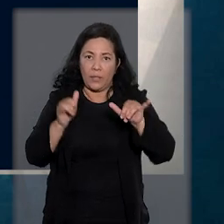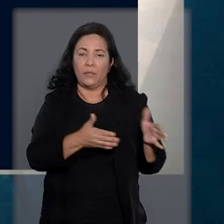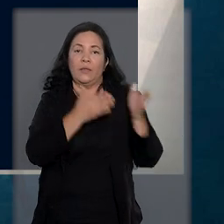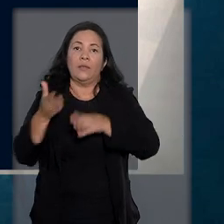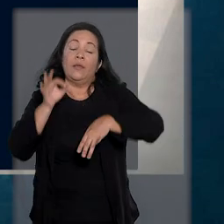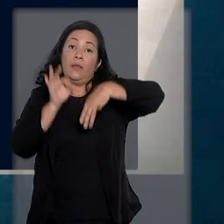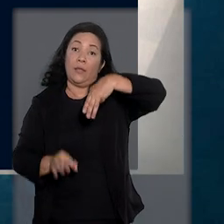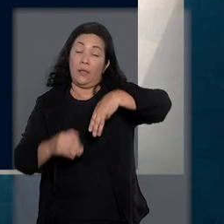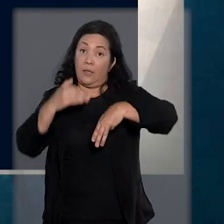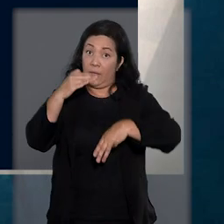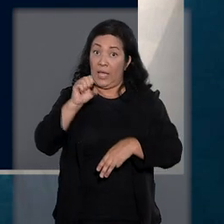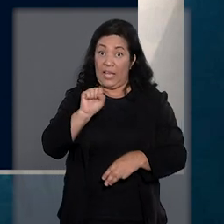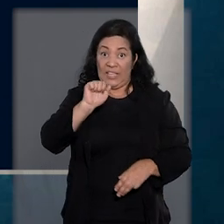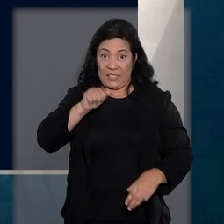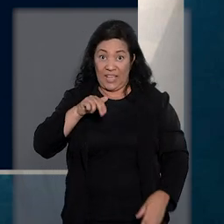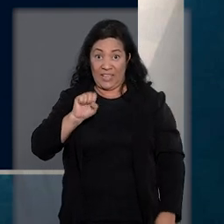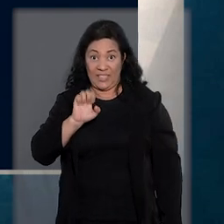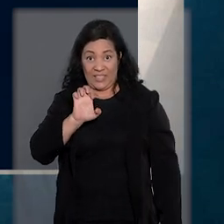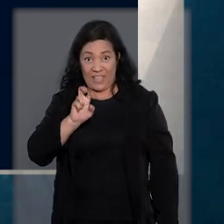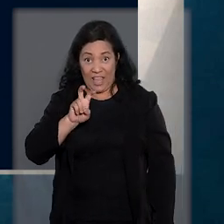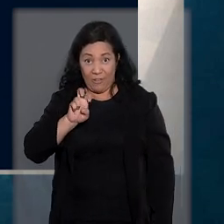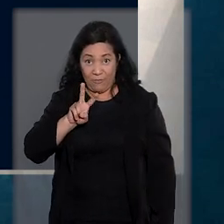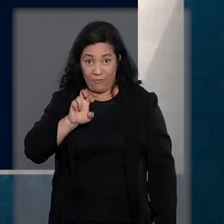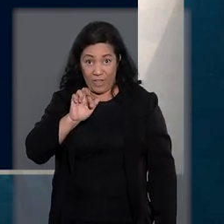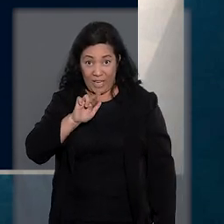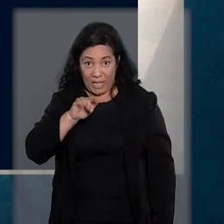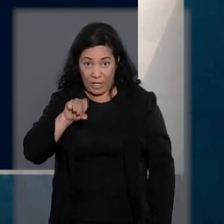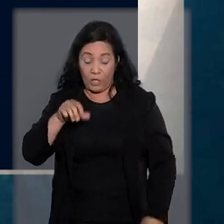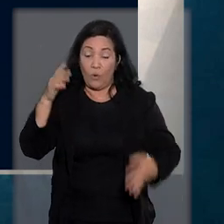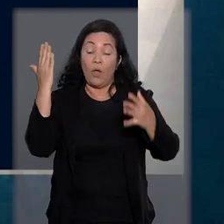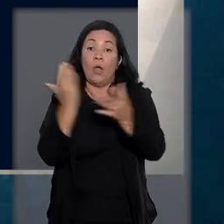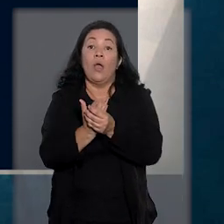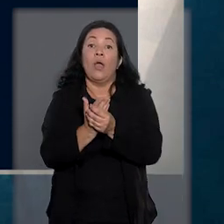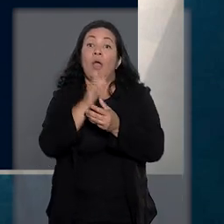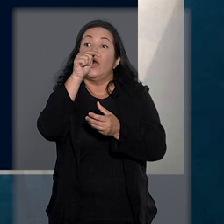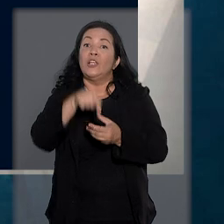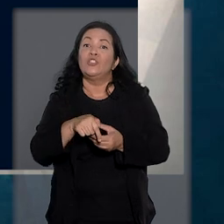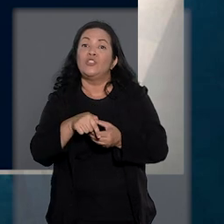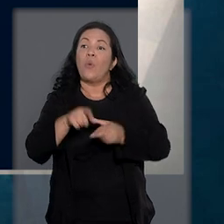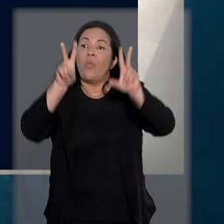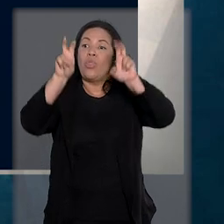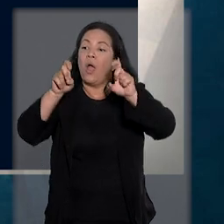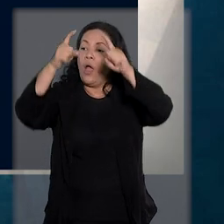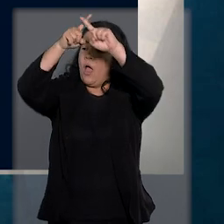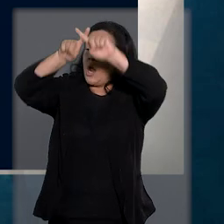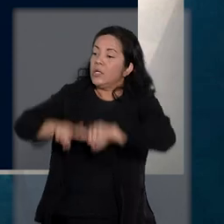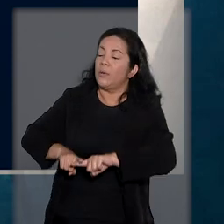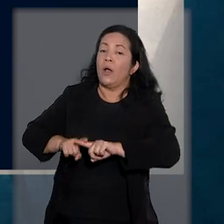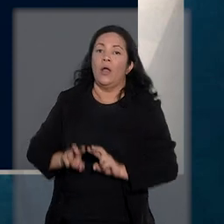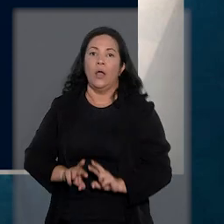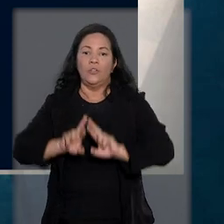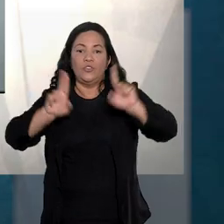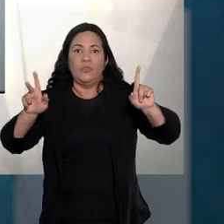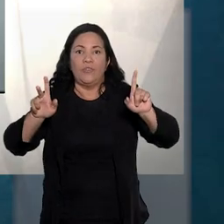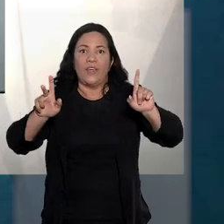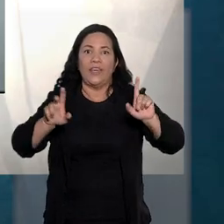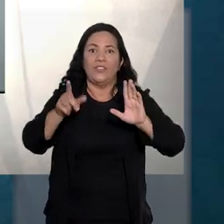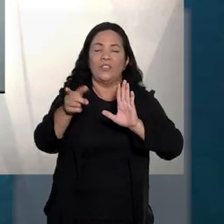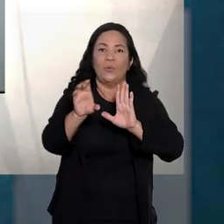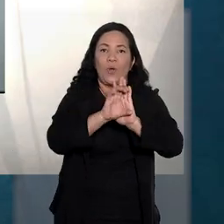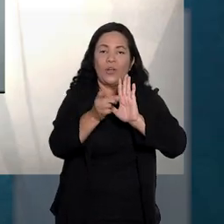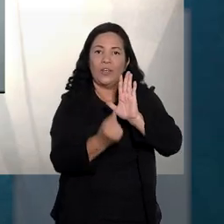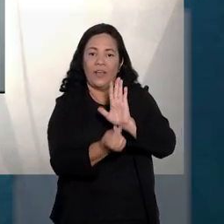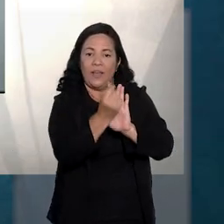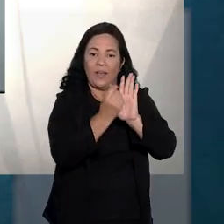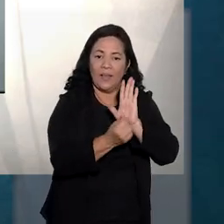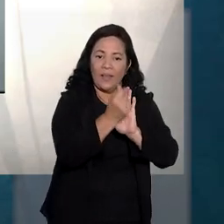recurso, o ministro Paulo de Tarso Sanseverino, explicou que a ação trata de direito concorrencial e não do consumidor, mas que